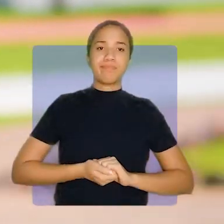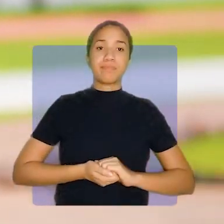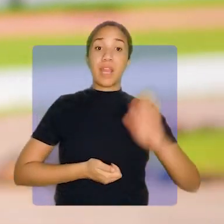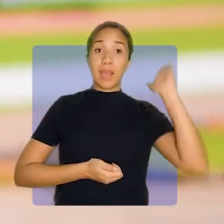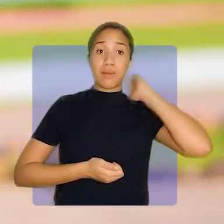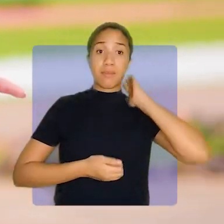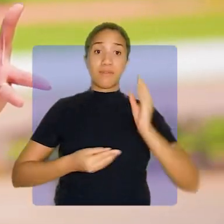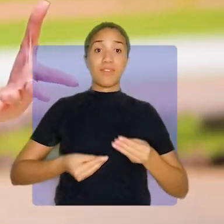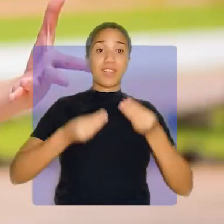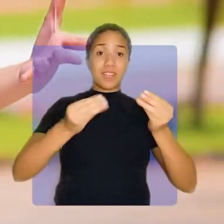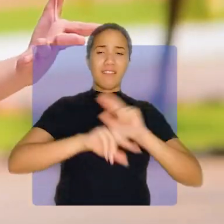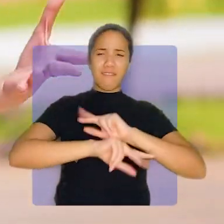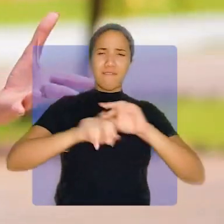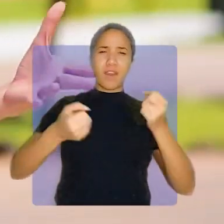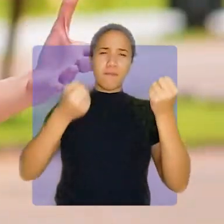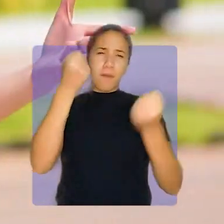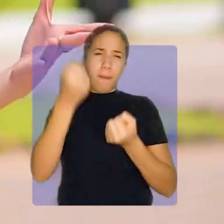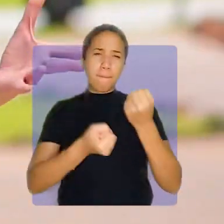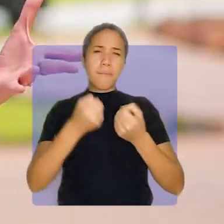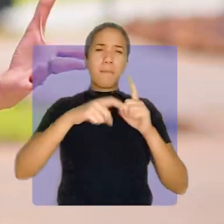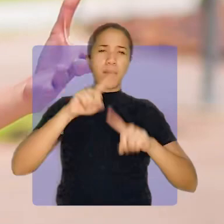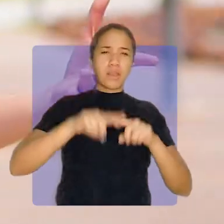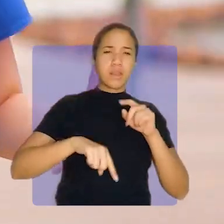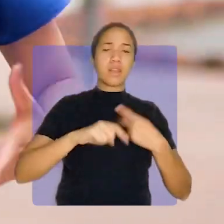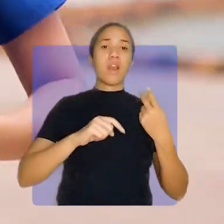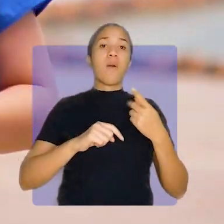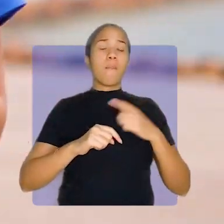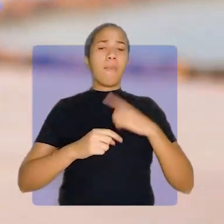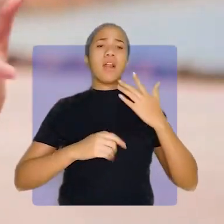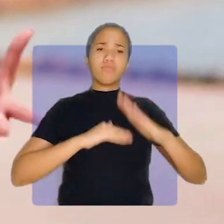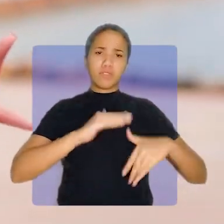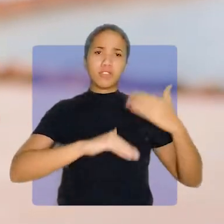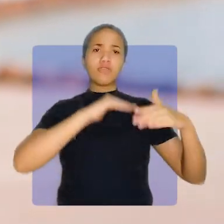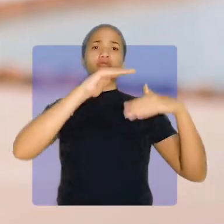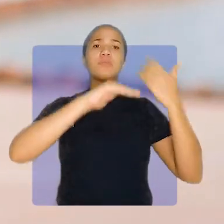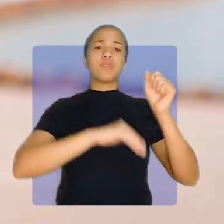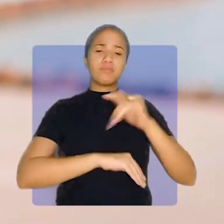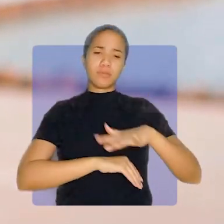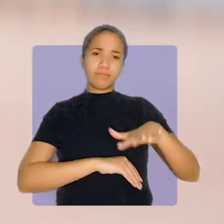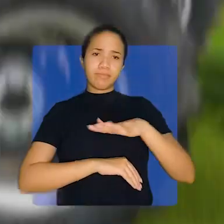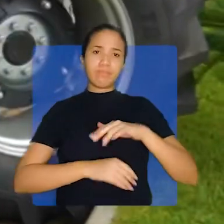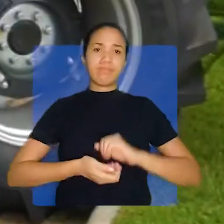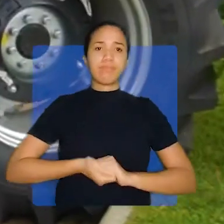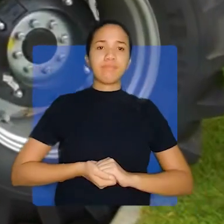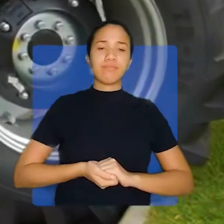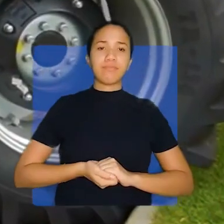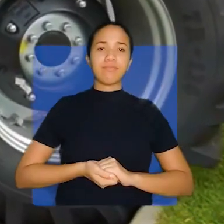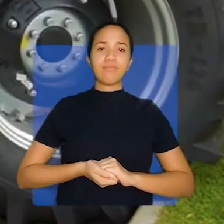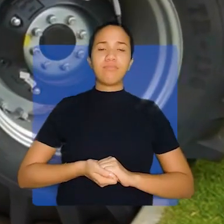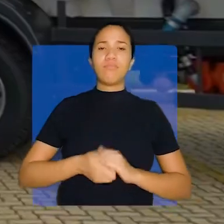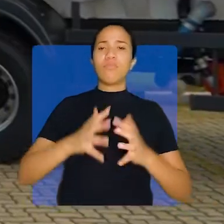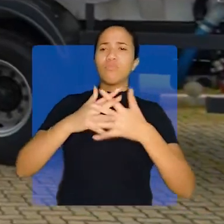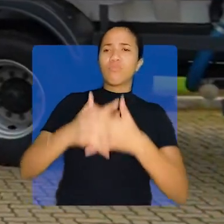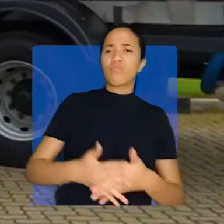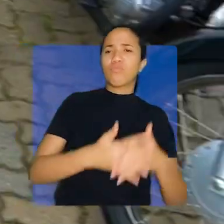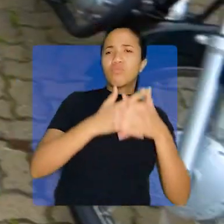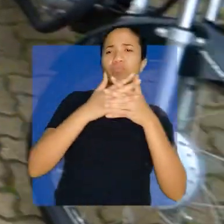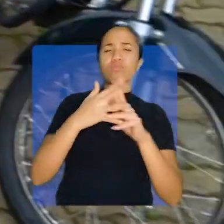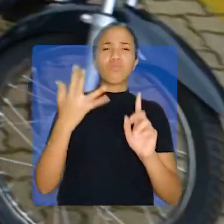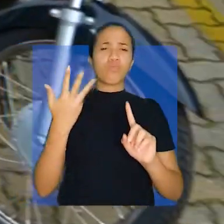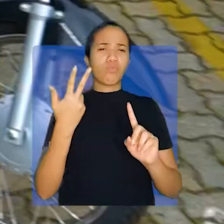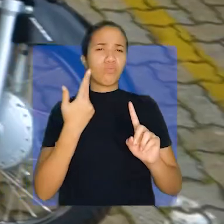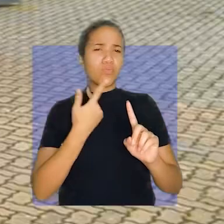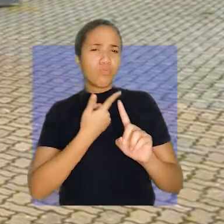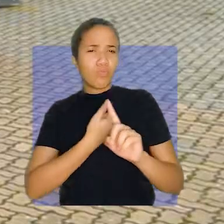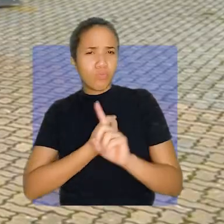foram entregues veículos e equipamentos aos municípios do Estado para o desenvolvimento das regiões. Tratores, caminhões e